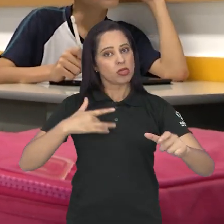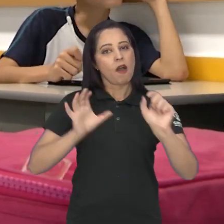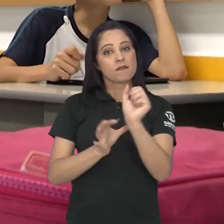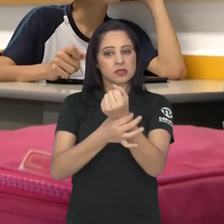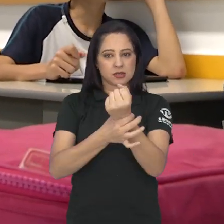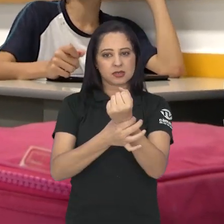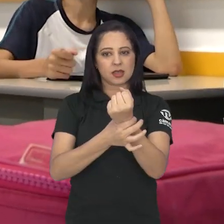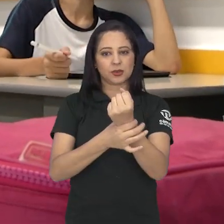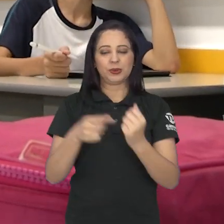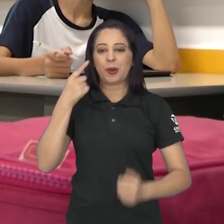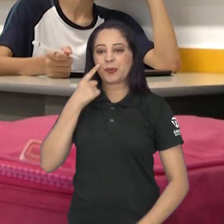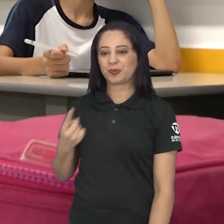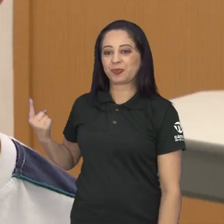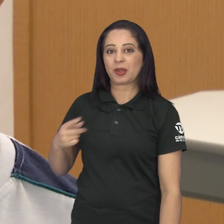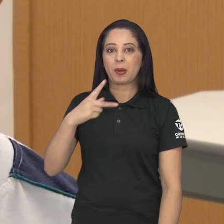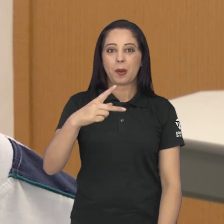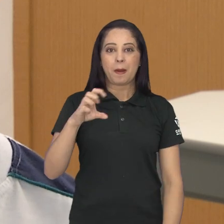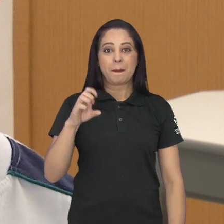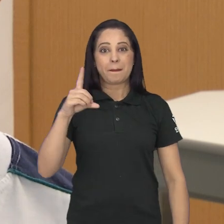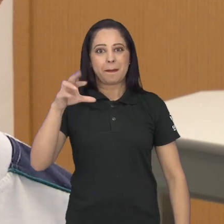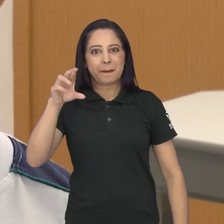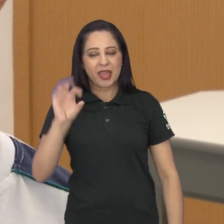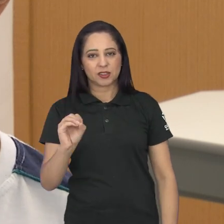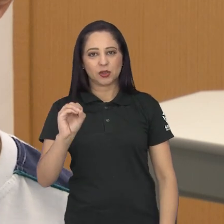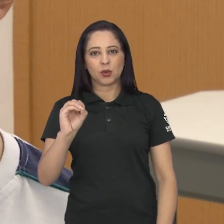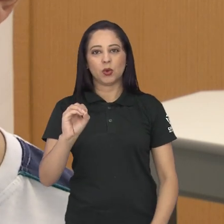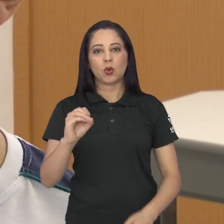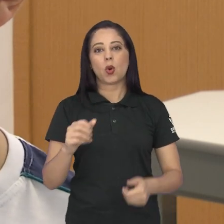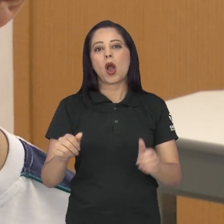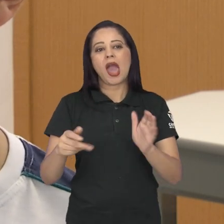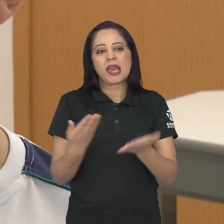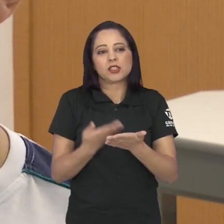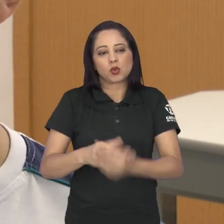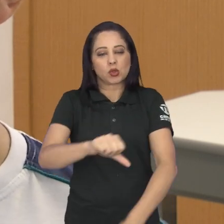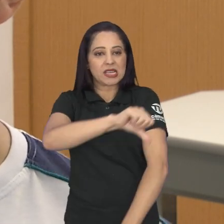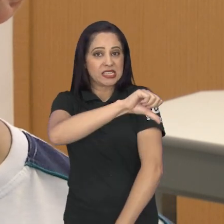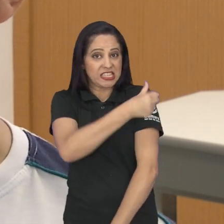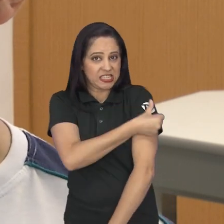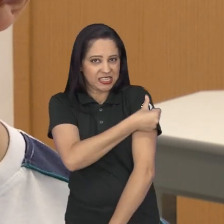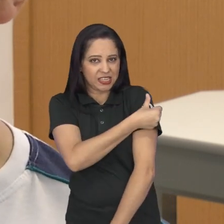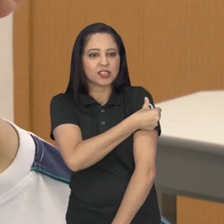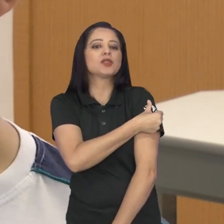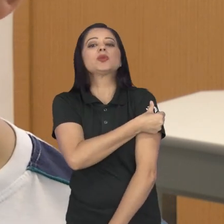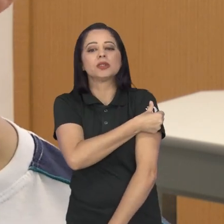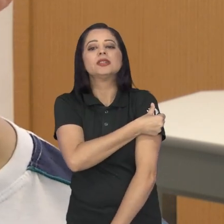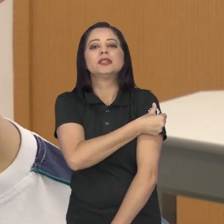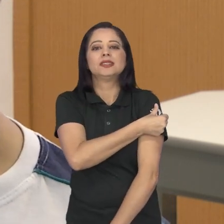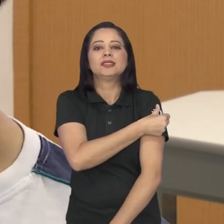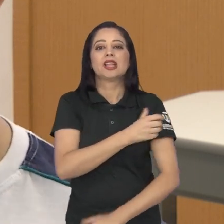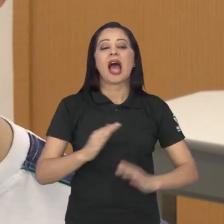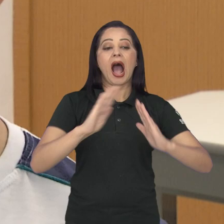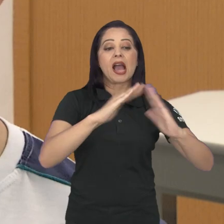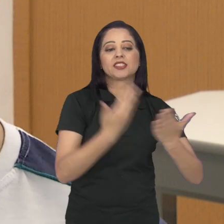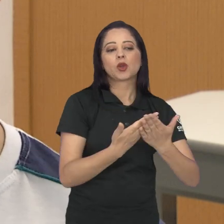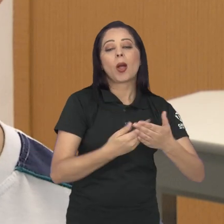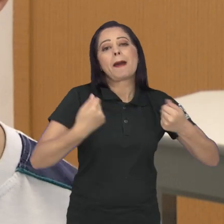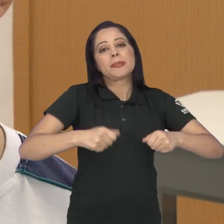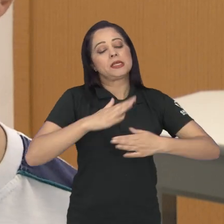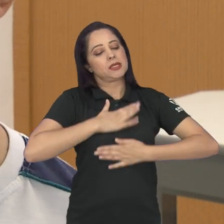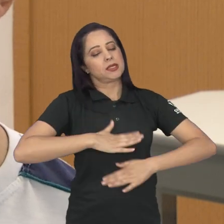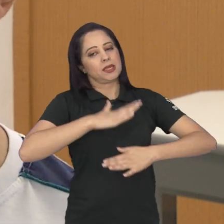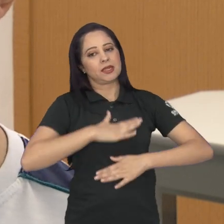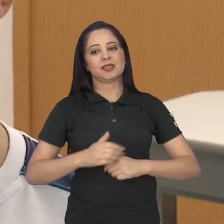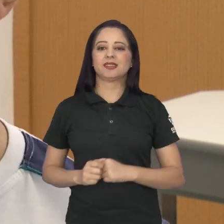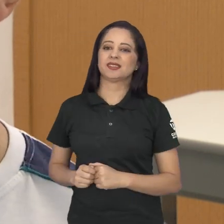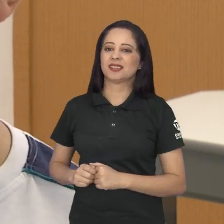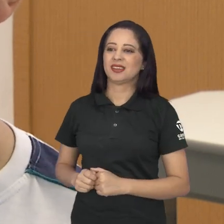saudável e seguro para aprender. É o caso do Pedro. Para o aluno do sexto ano, além do aprendizado, a escola também é